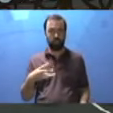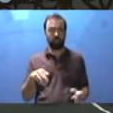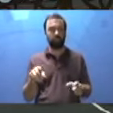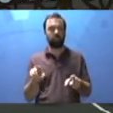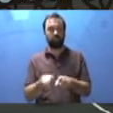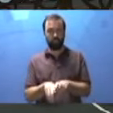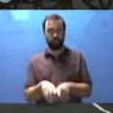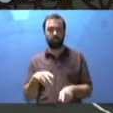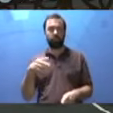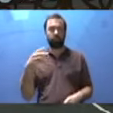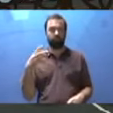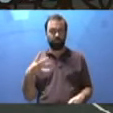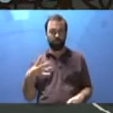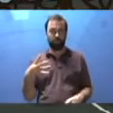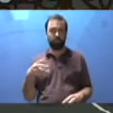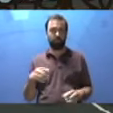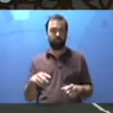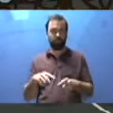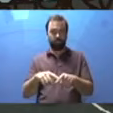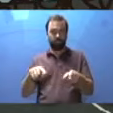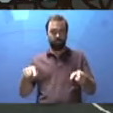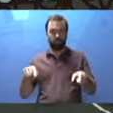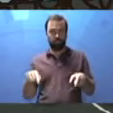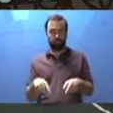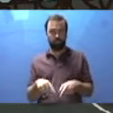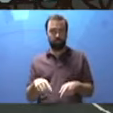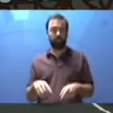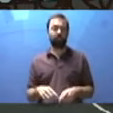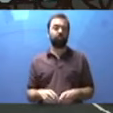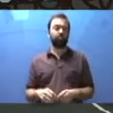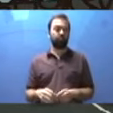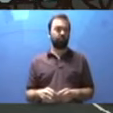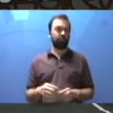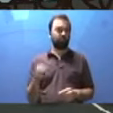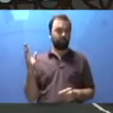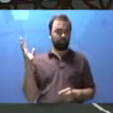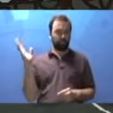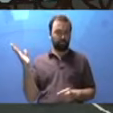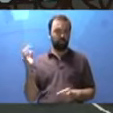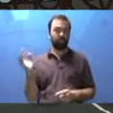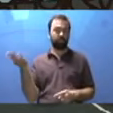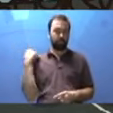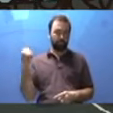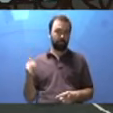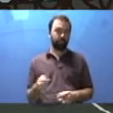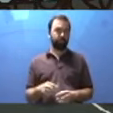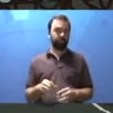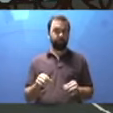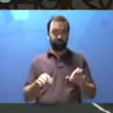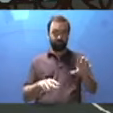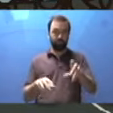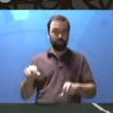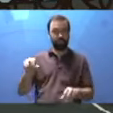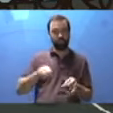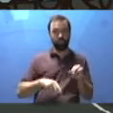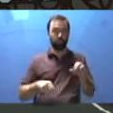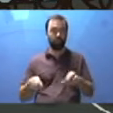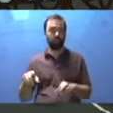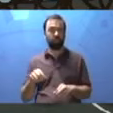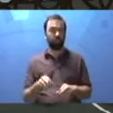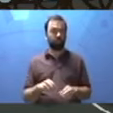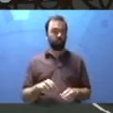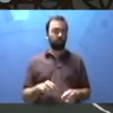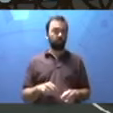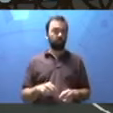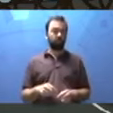unidade 4. A maquete na escola e a planta baixa da escola. Vamos lá? Separa seu material